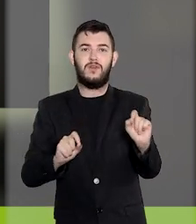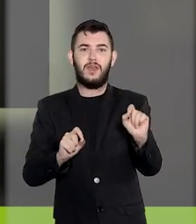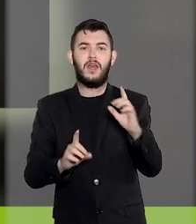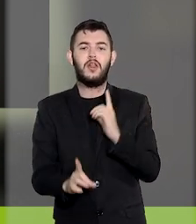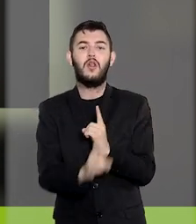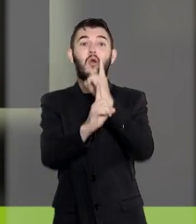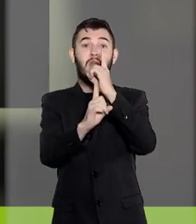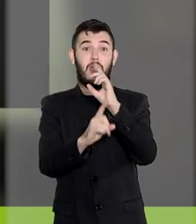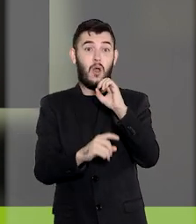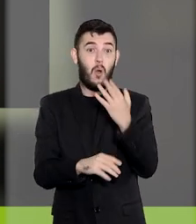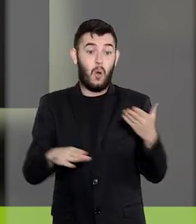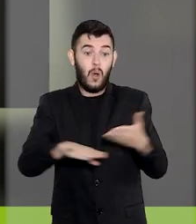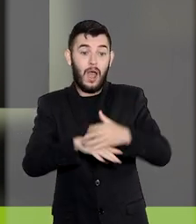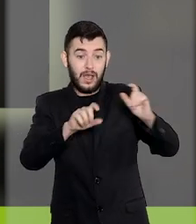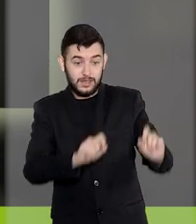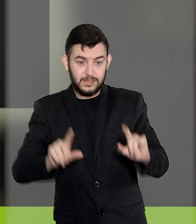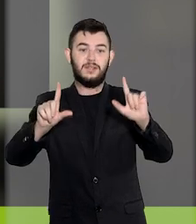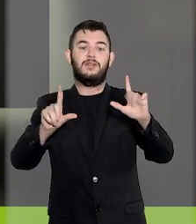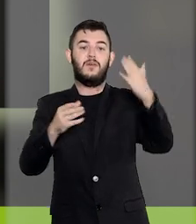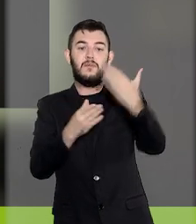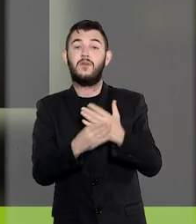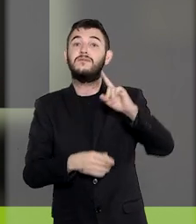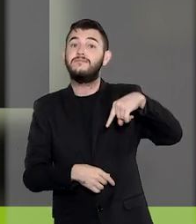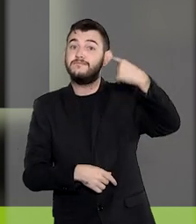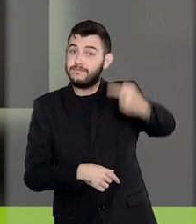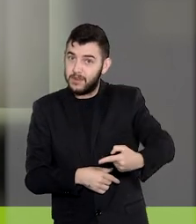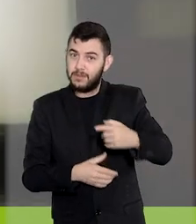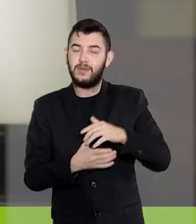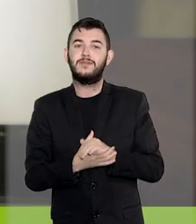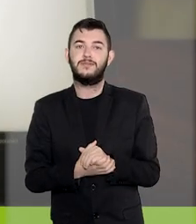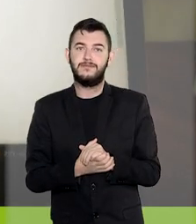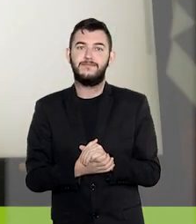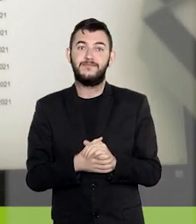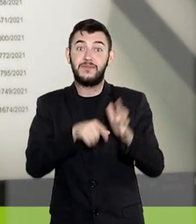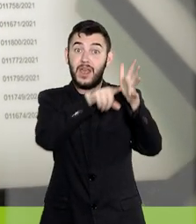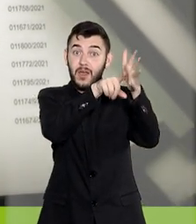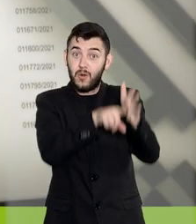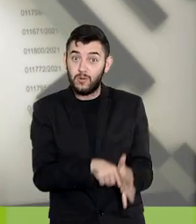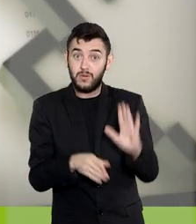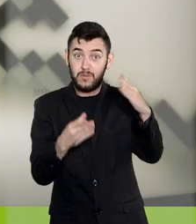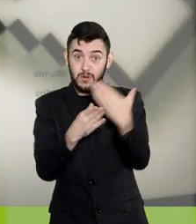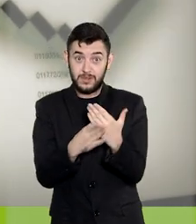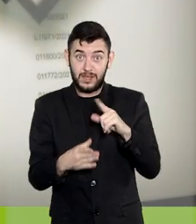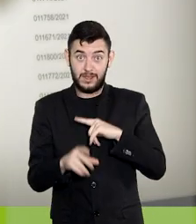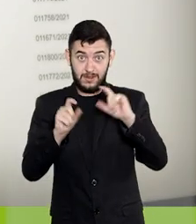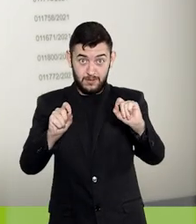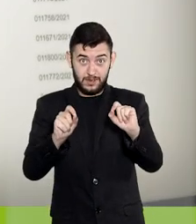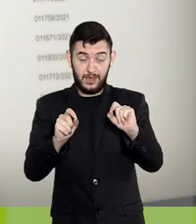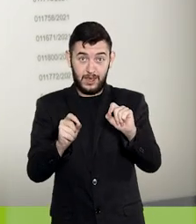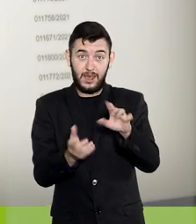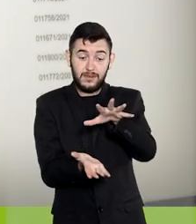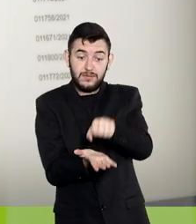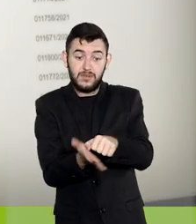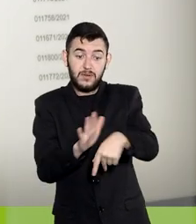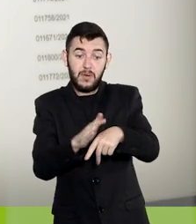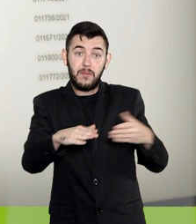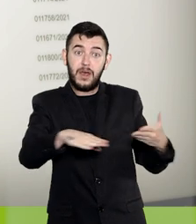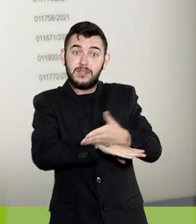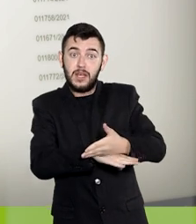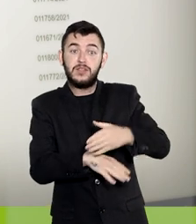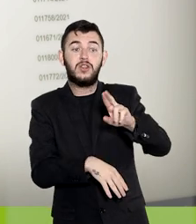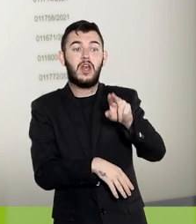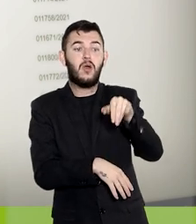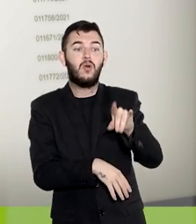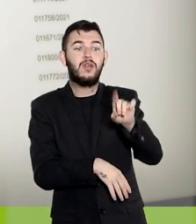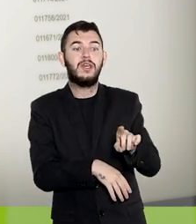localizar e acessar o processo posteriormente. A consulta a processos com credencial de acesso na unidade